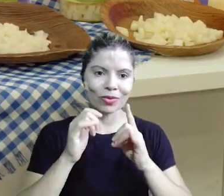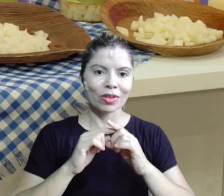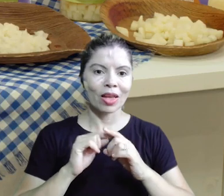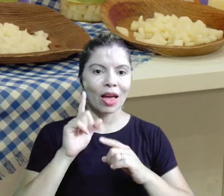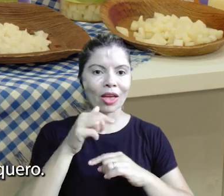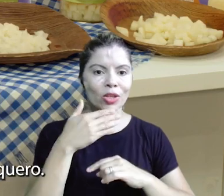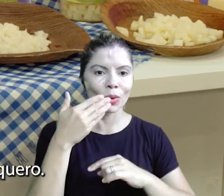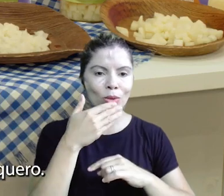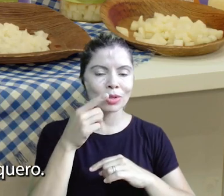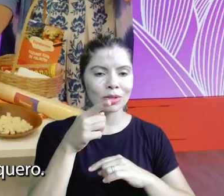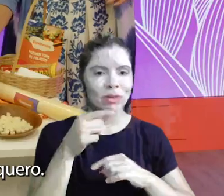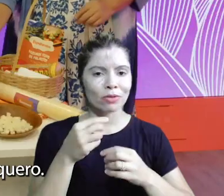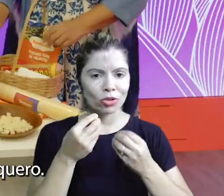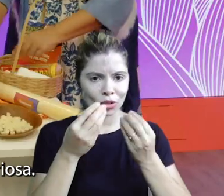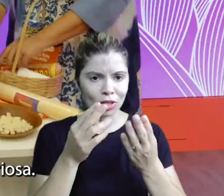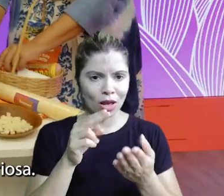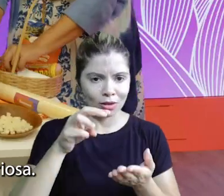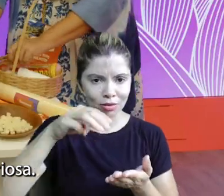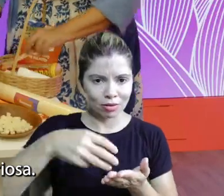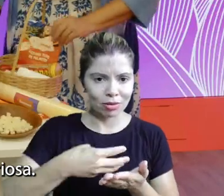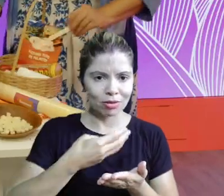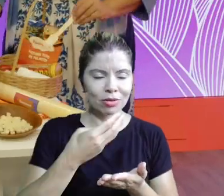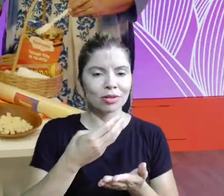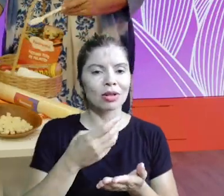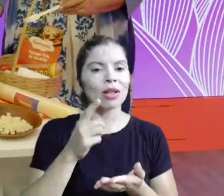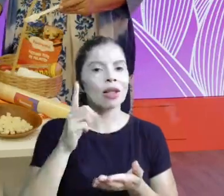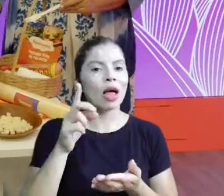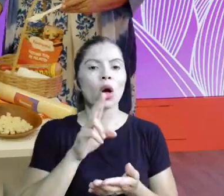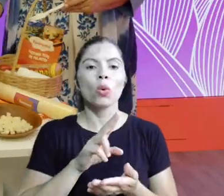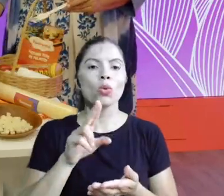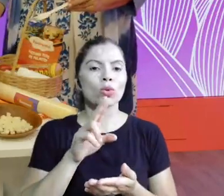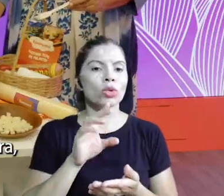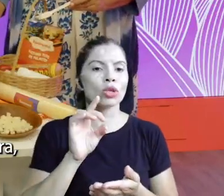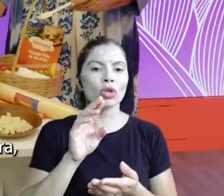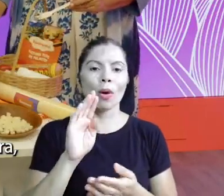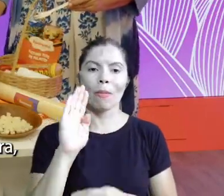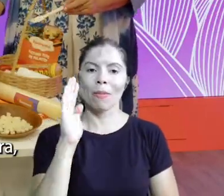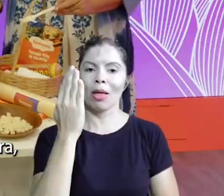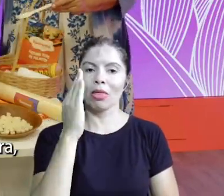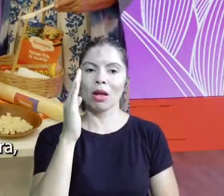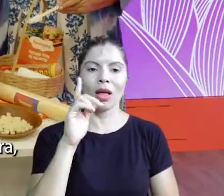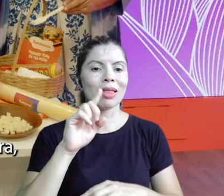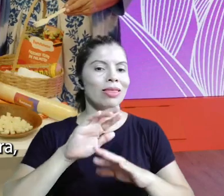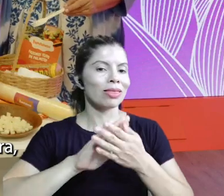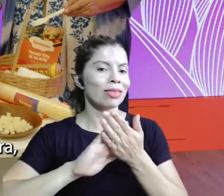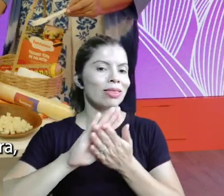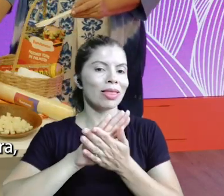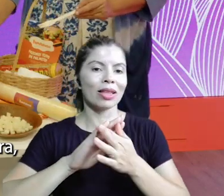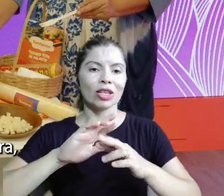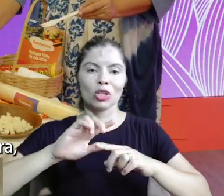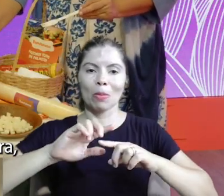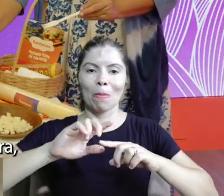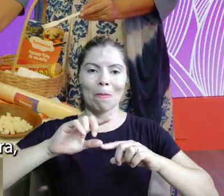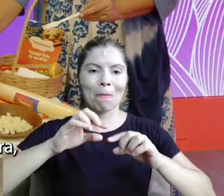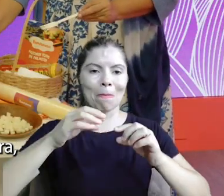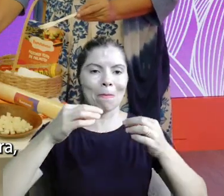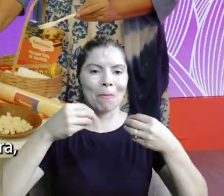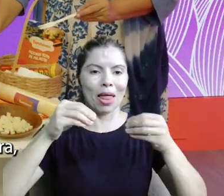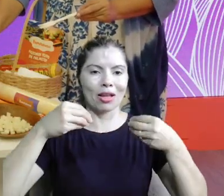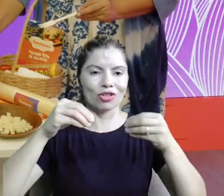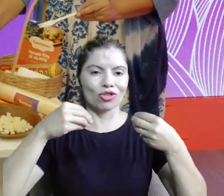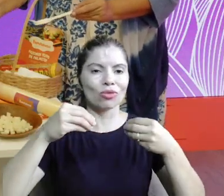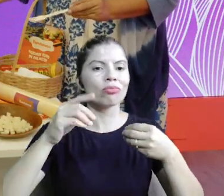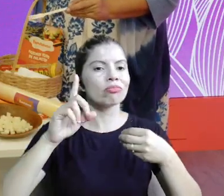Põe um aqui e agora eu fiquei curiosa Eu quero Eu vou te dar um garfinho Ó lá a gente só usa coisa de madeira nada de plástico Vamos